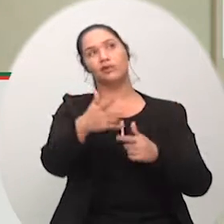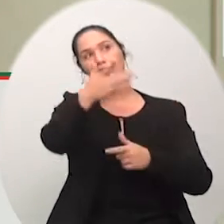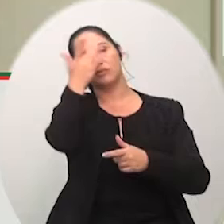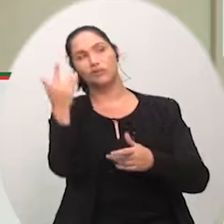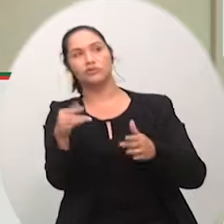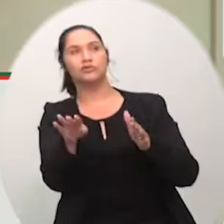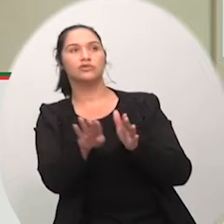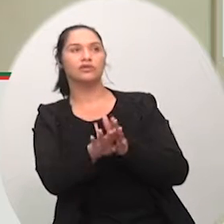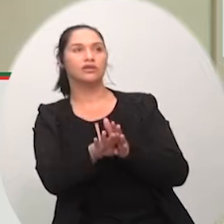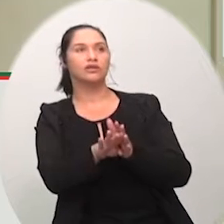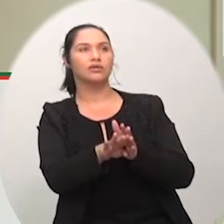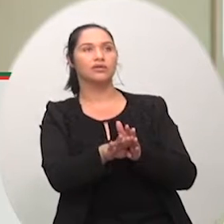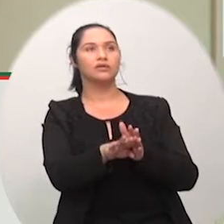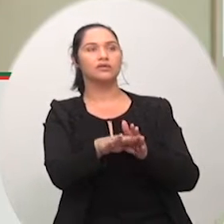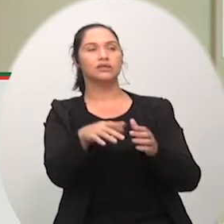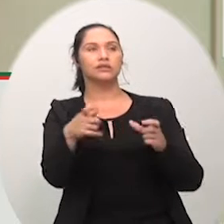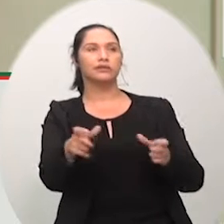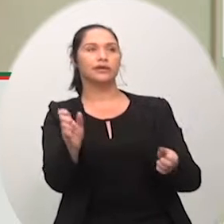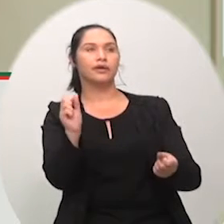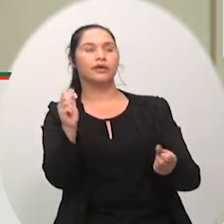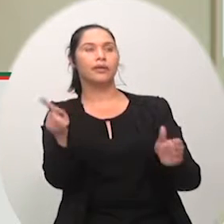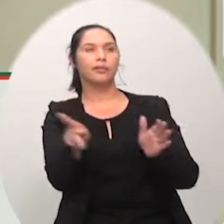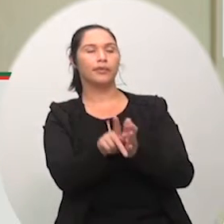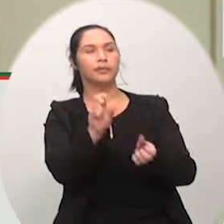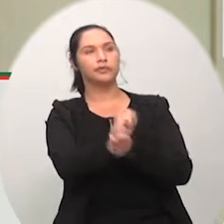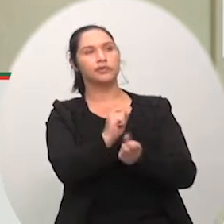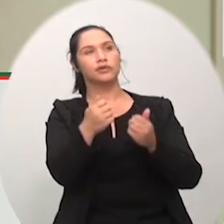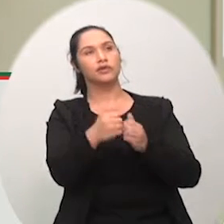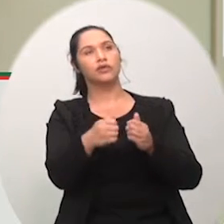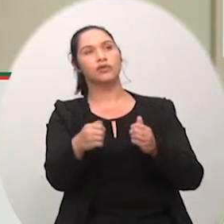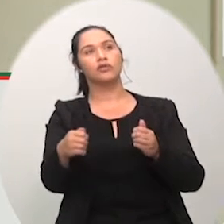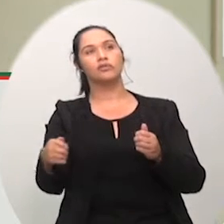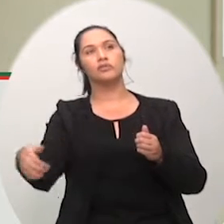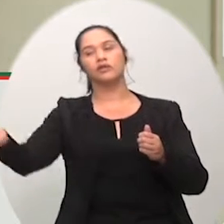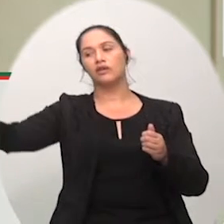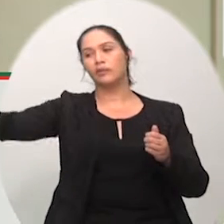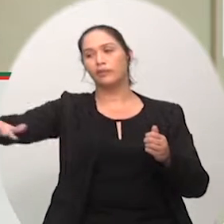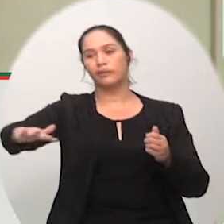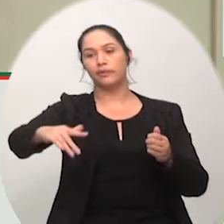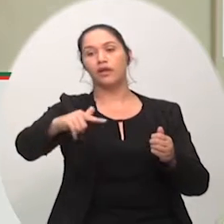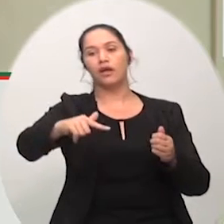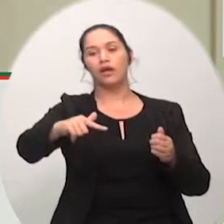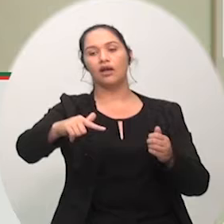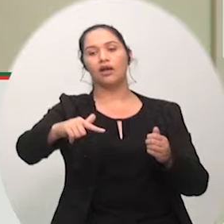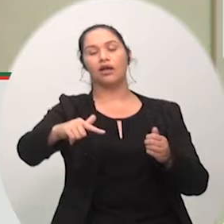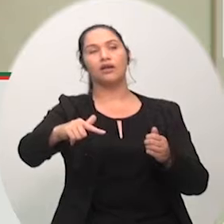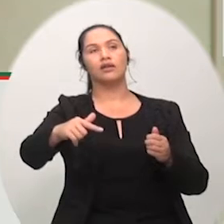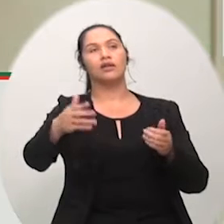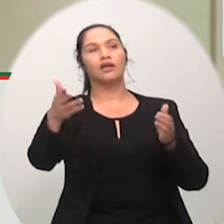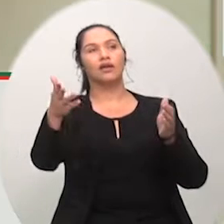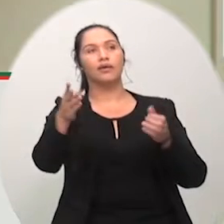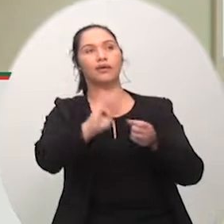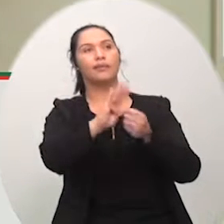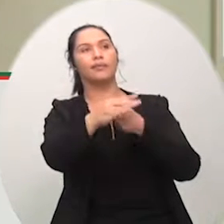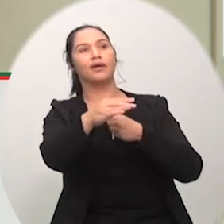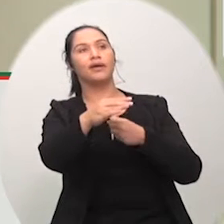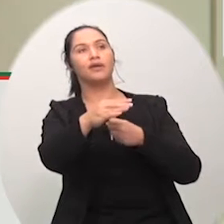através de um sistema sonoro a linha que ele pode pegar no amarelinho que é o troncal